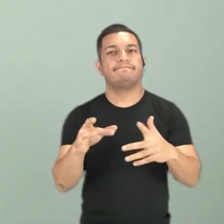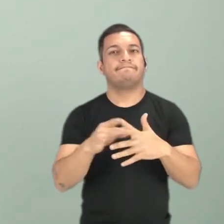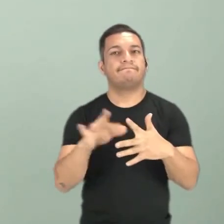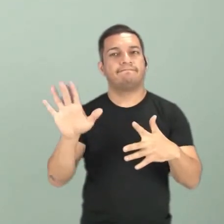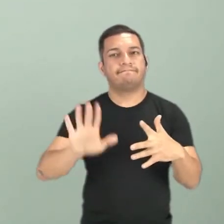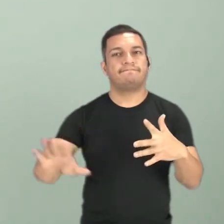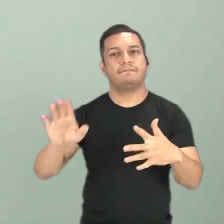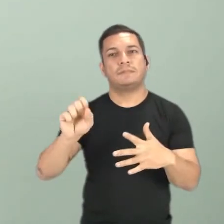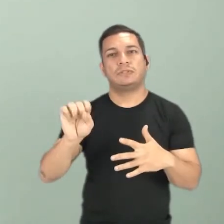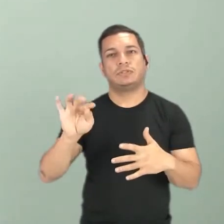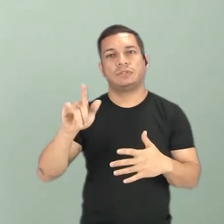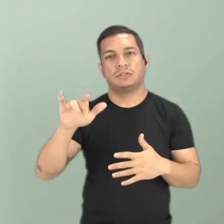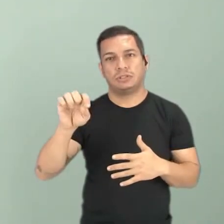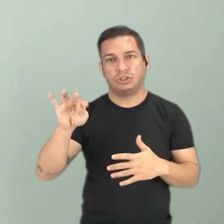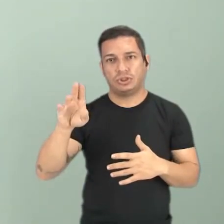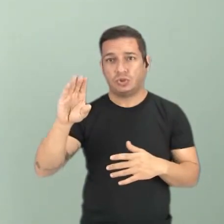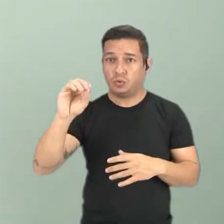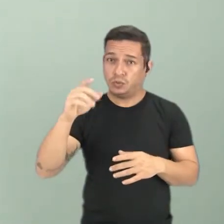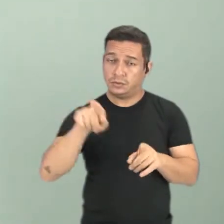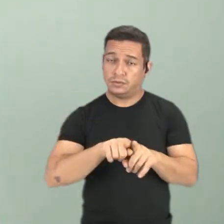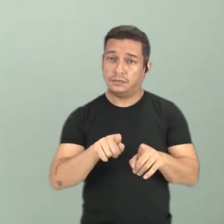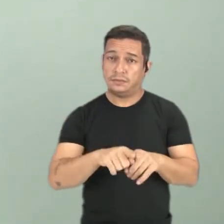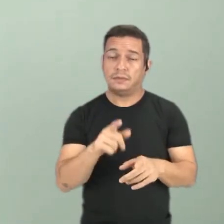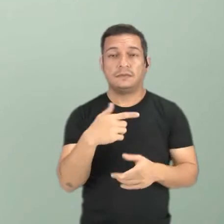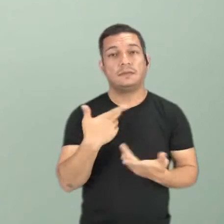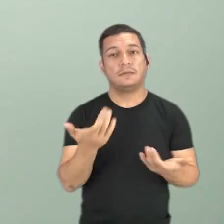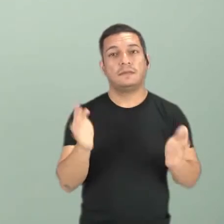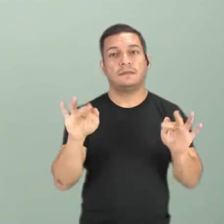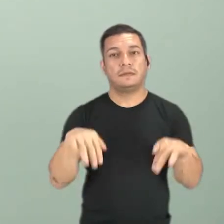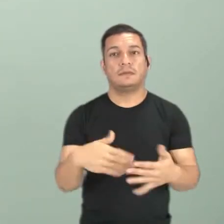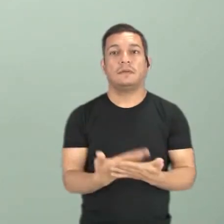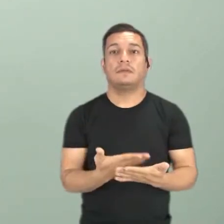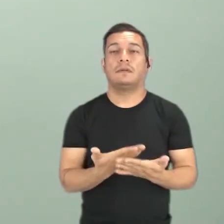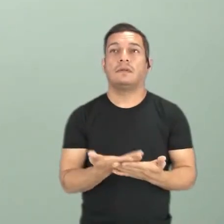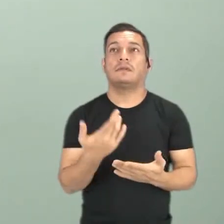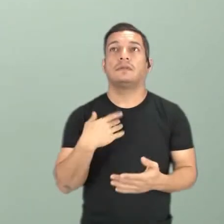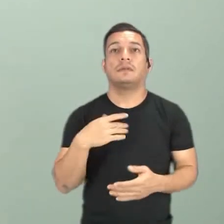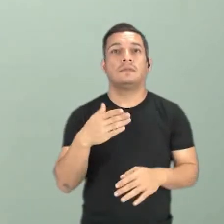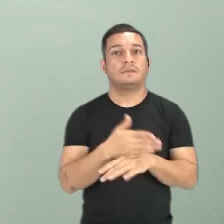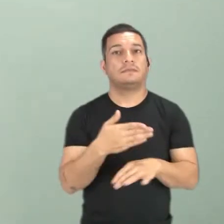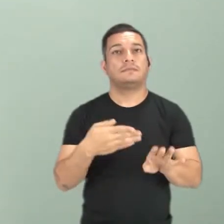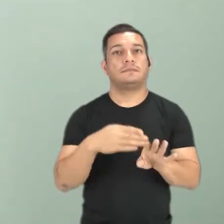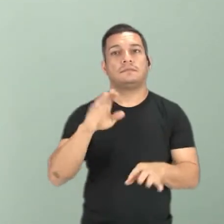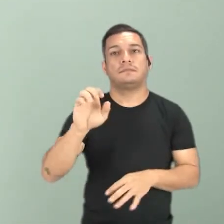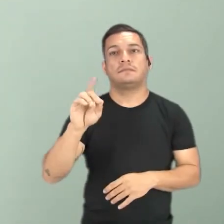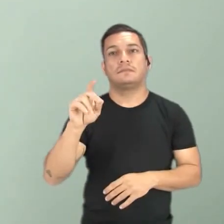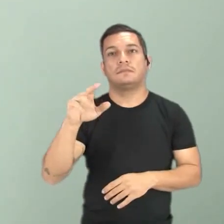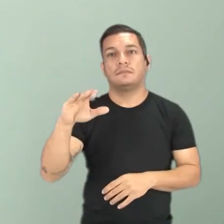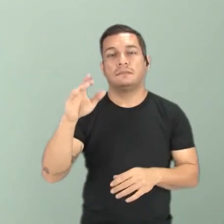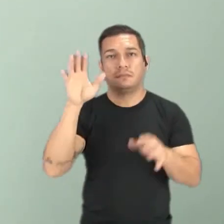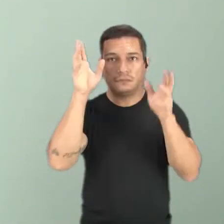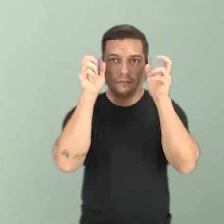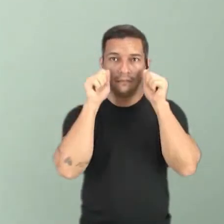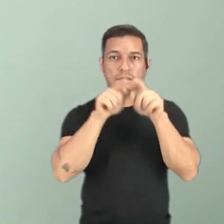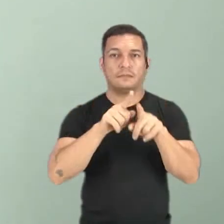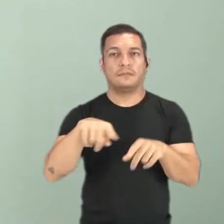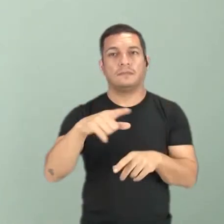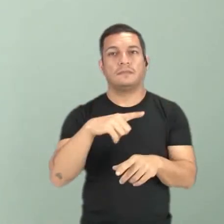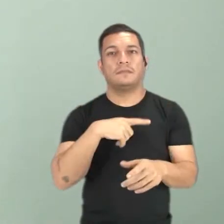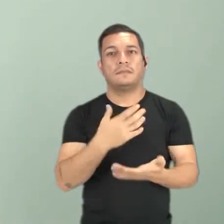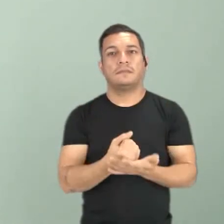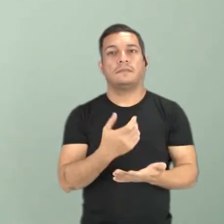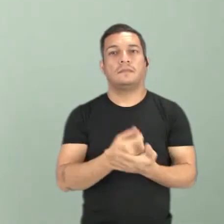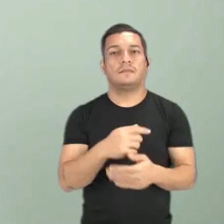presentes neles. Tudo bem? Então, é isso. Terminamos a nossa aula. Acessem a plataforma Eduquiacre para você ter